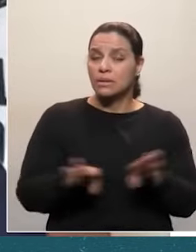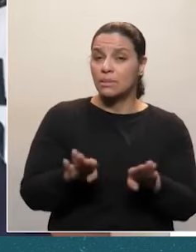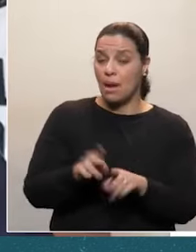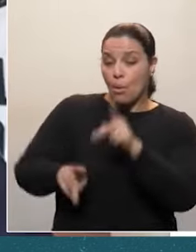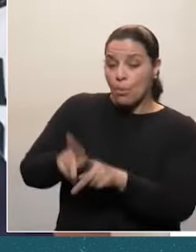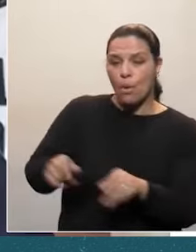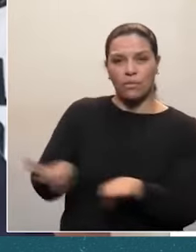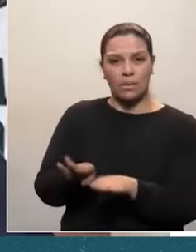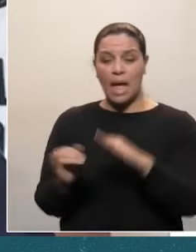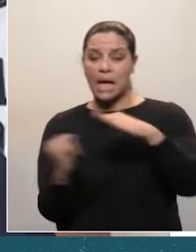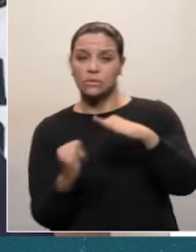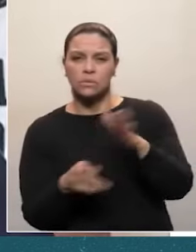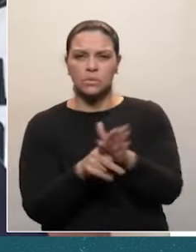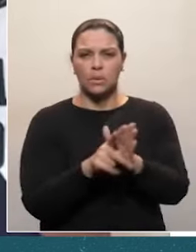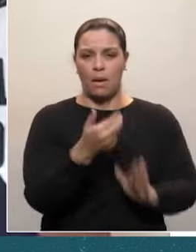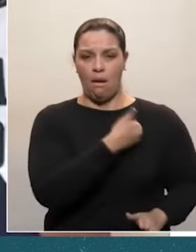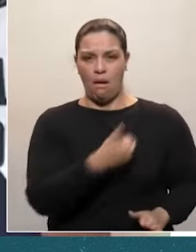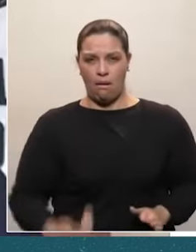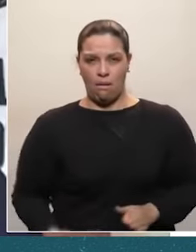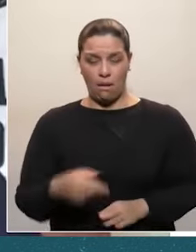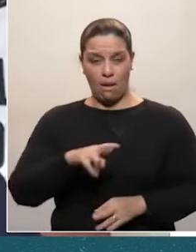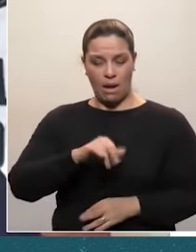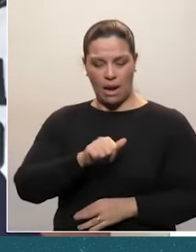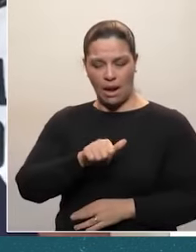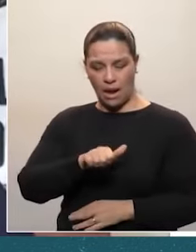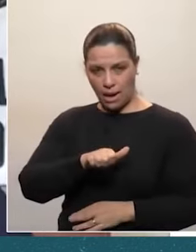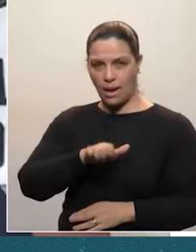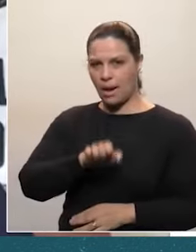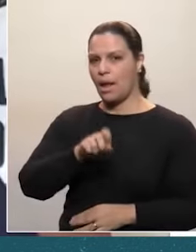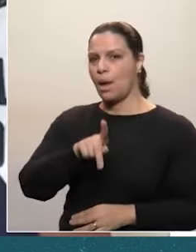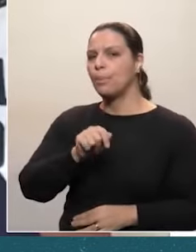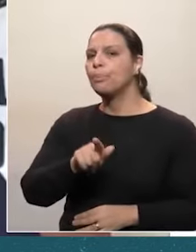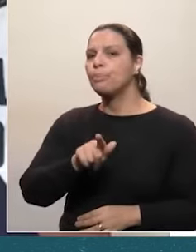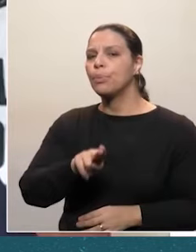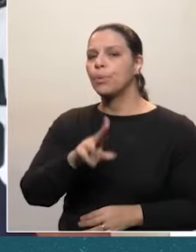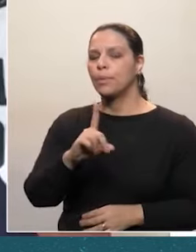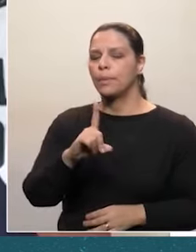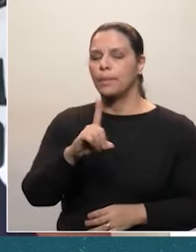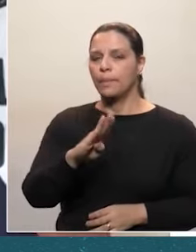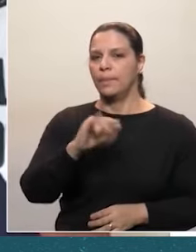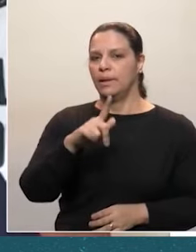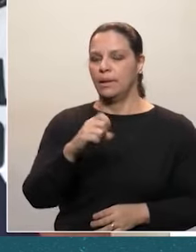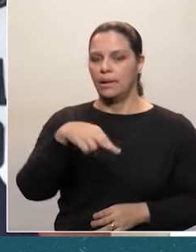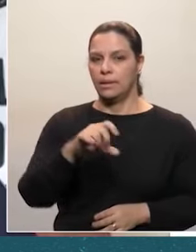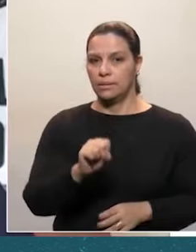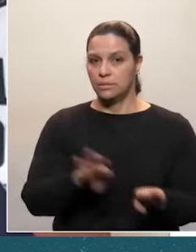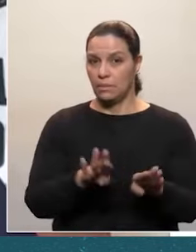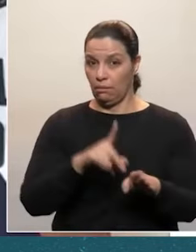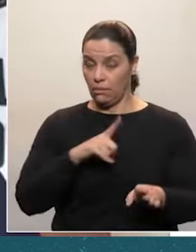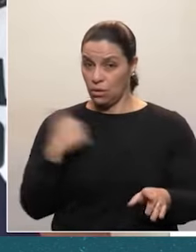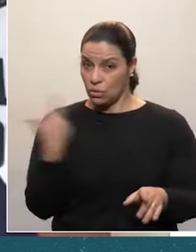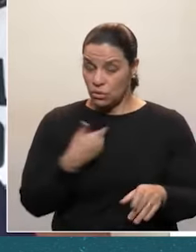as instituições republicanas. Quero fazer isso, senhor presidente, fazendo a minha pequena parte, levando o meu grão de areia para a